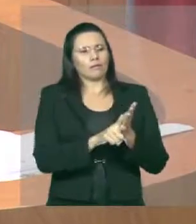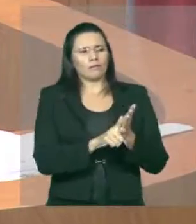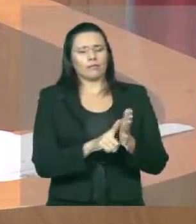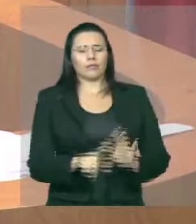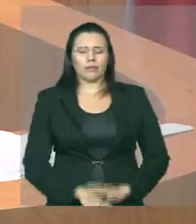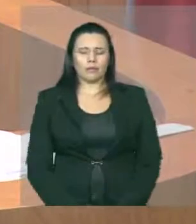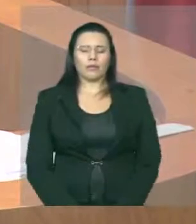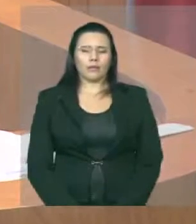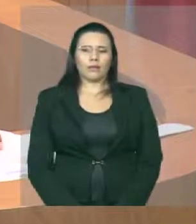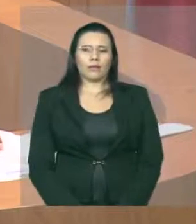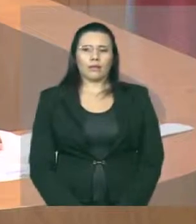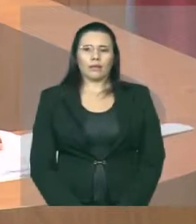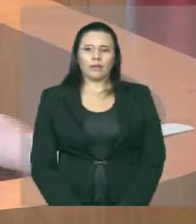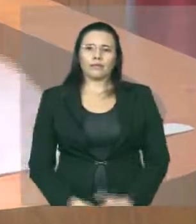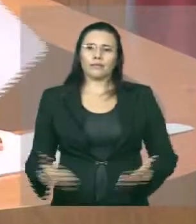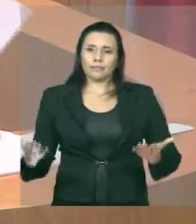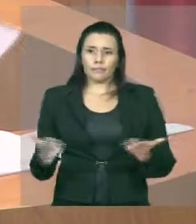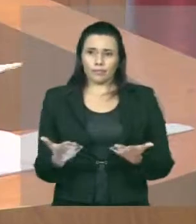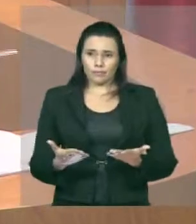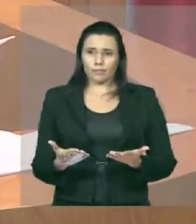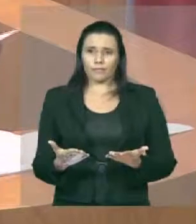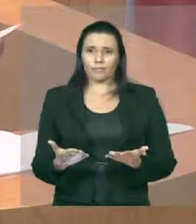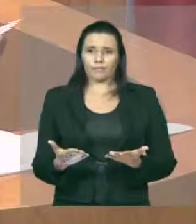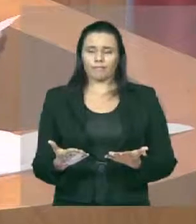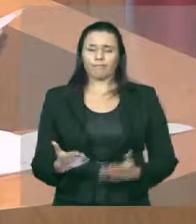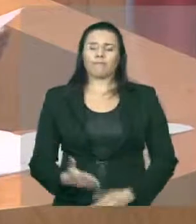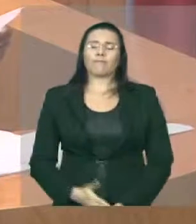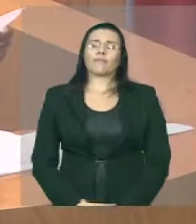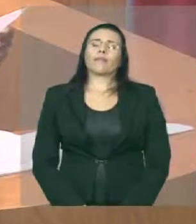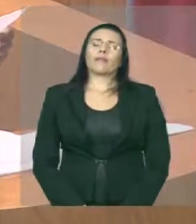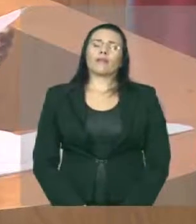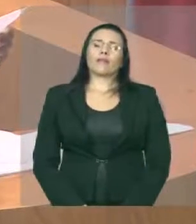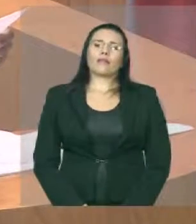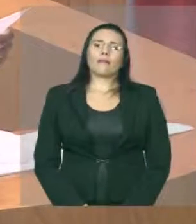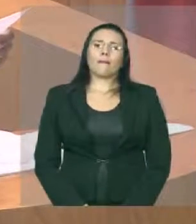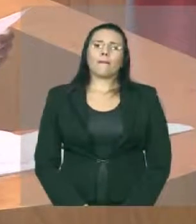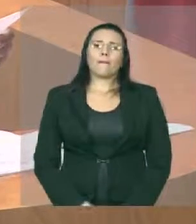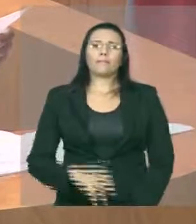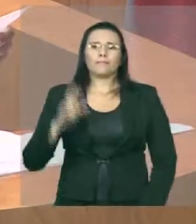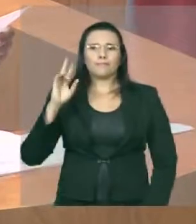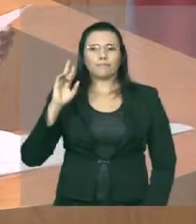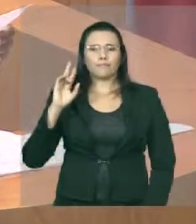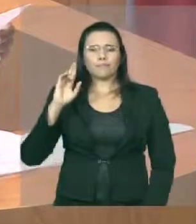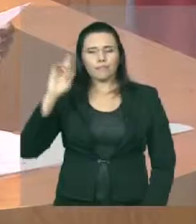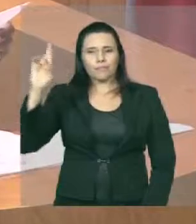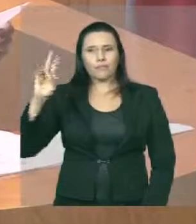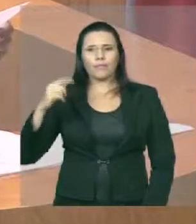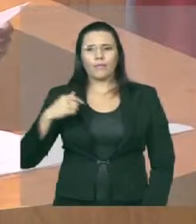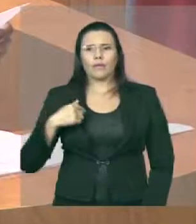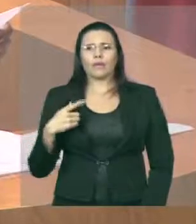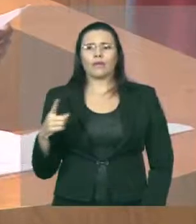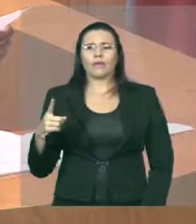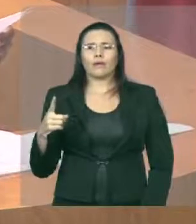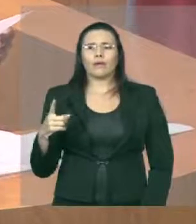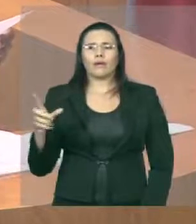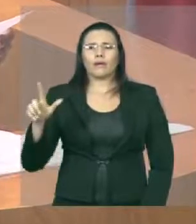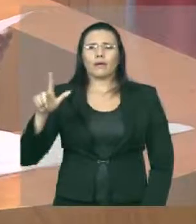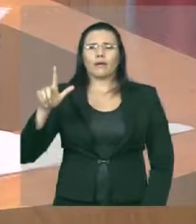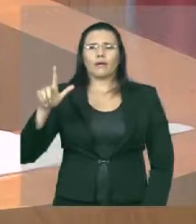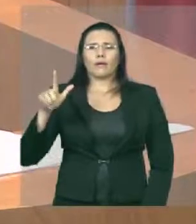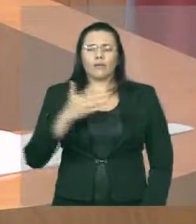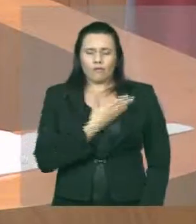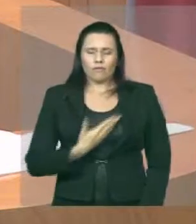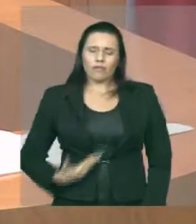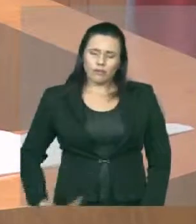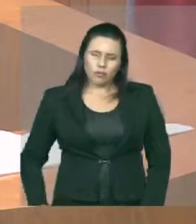Hoje, senhores, estaria completando 81 anos de vida o nosso saudoso ex-governador do Estado do